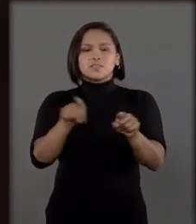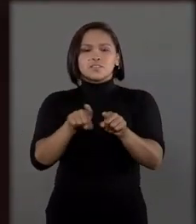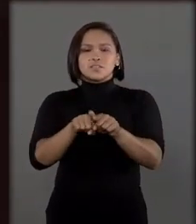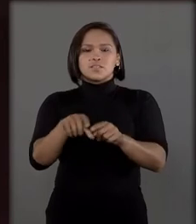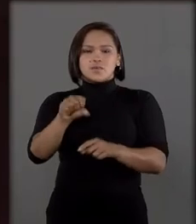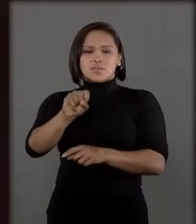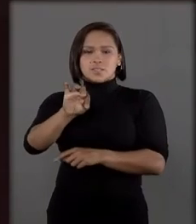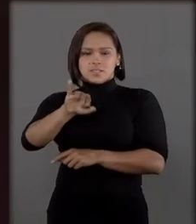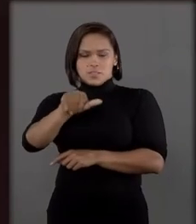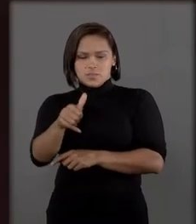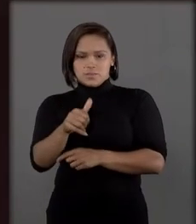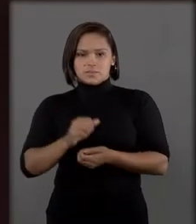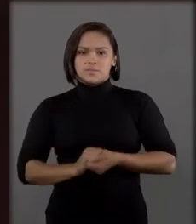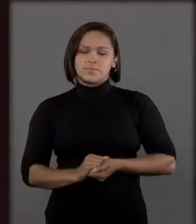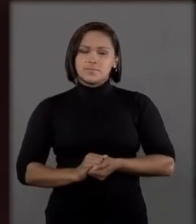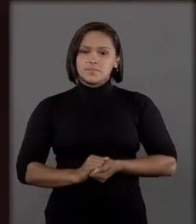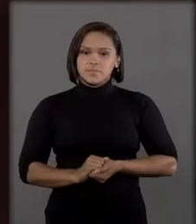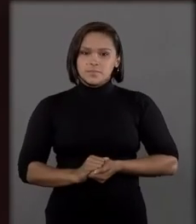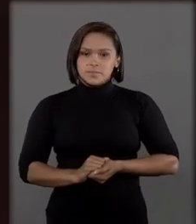Cidadania.